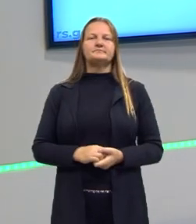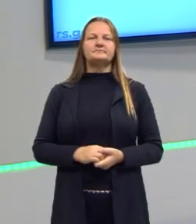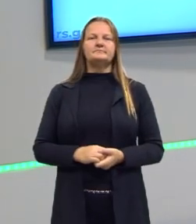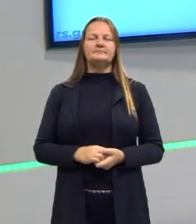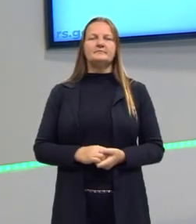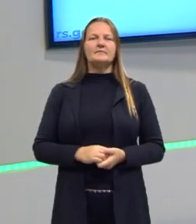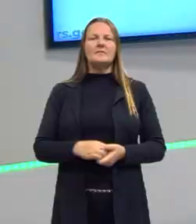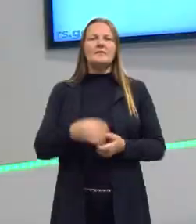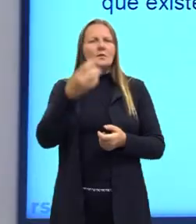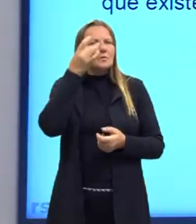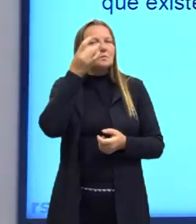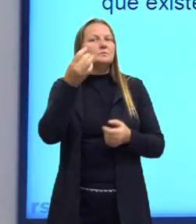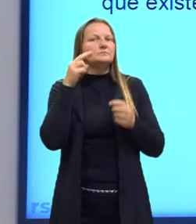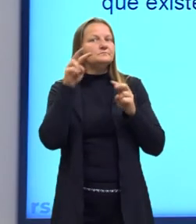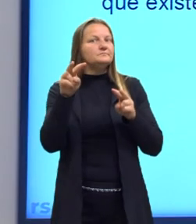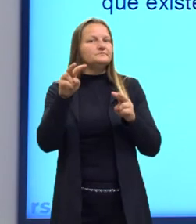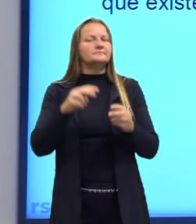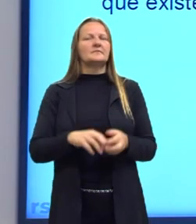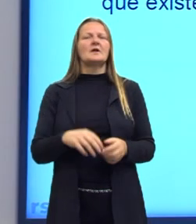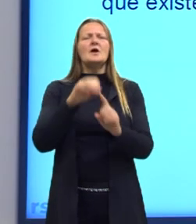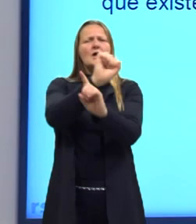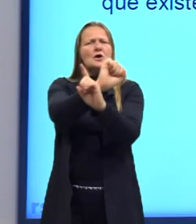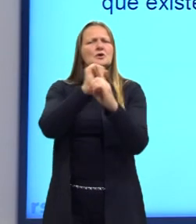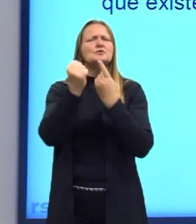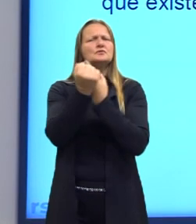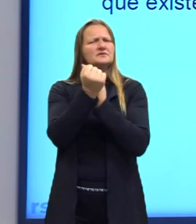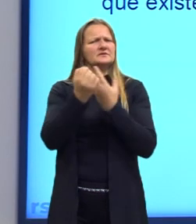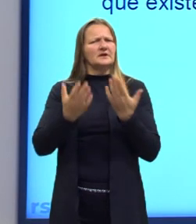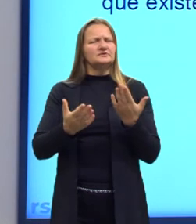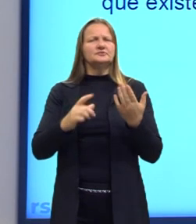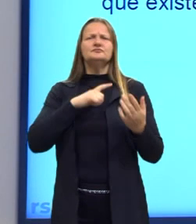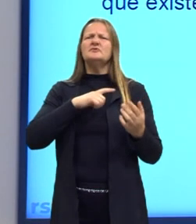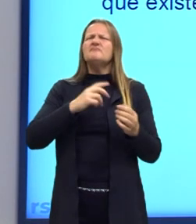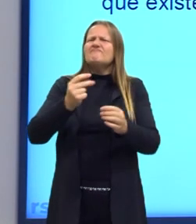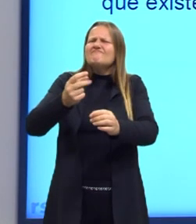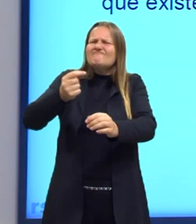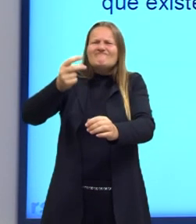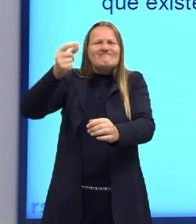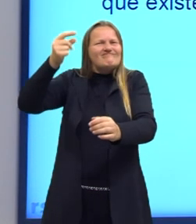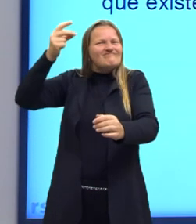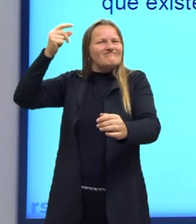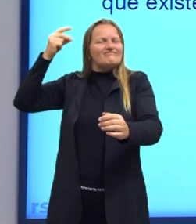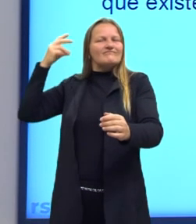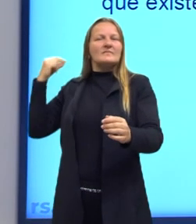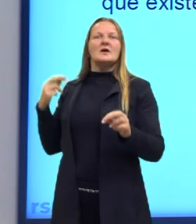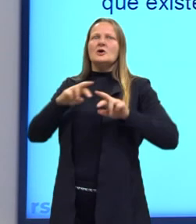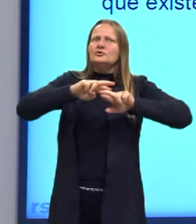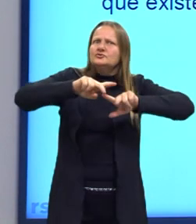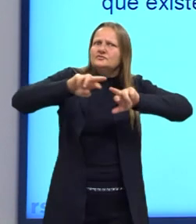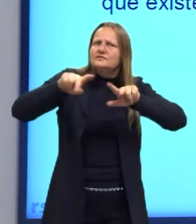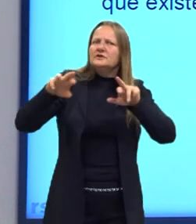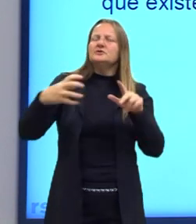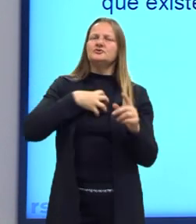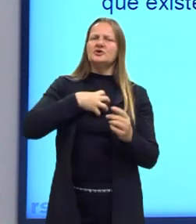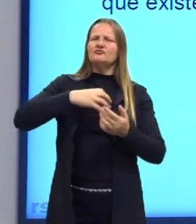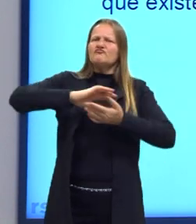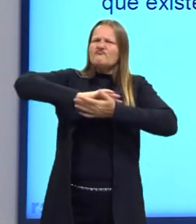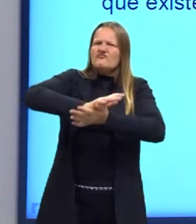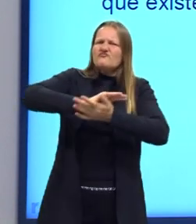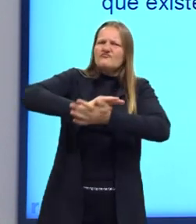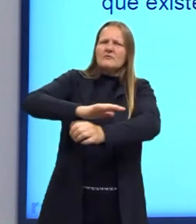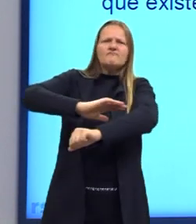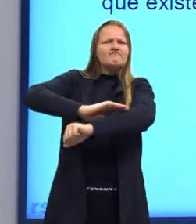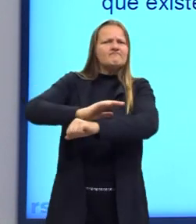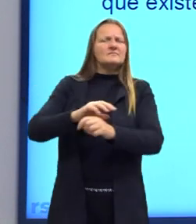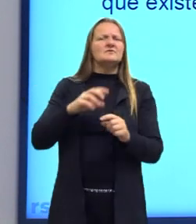Olha só, as sociedades apresentam desde a antiguidade diferentes formas de discriminação e